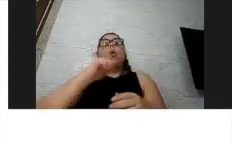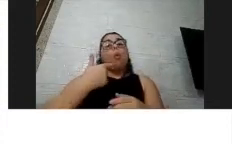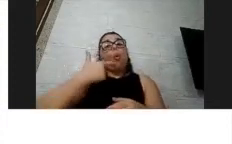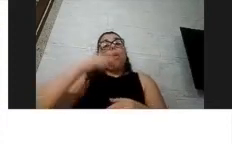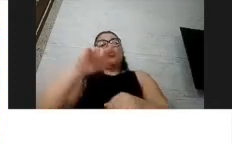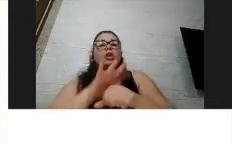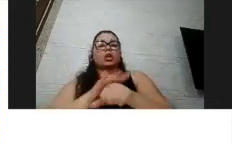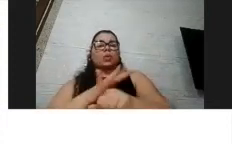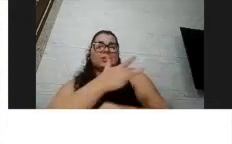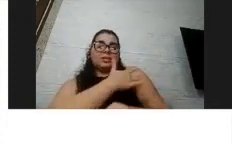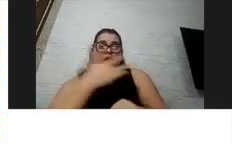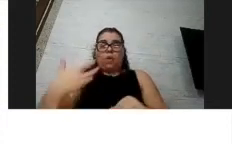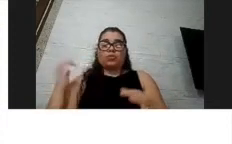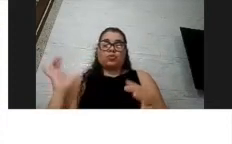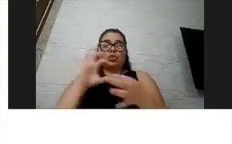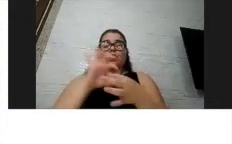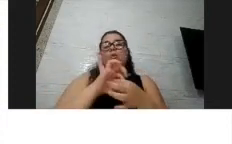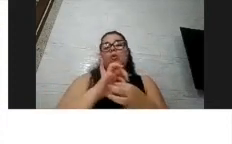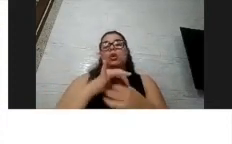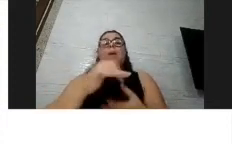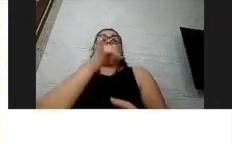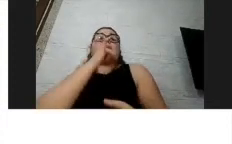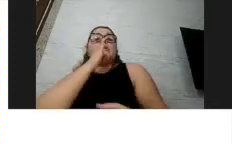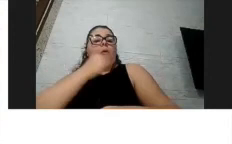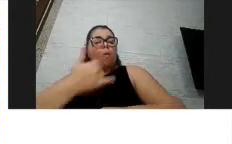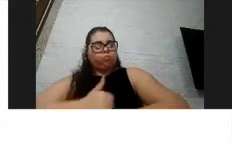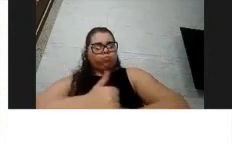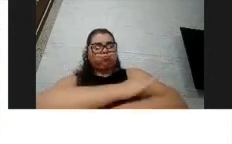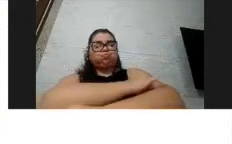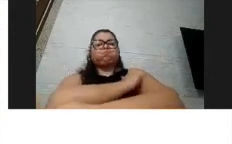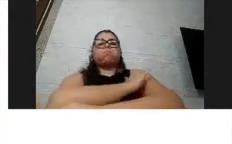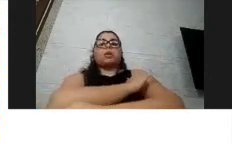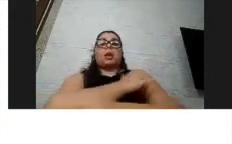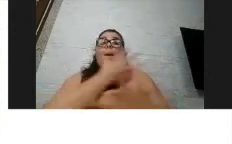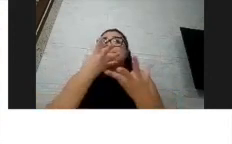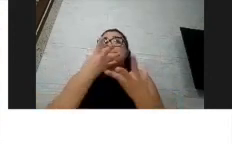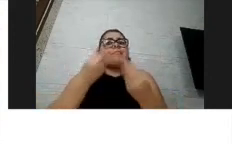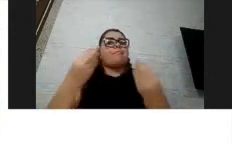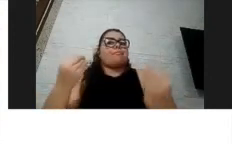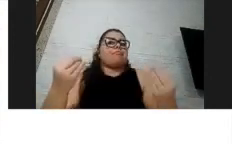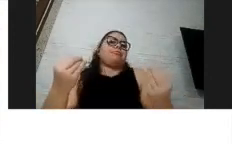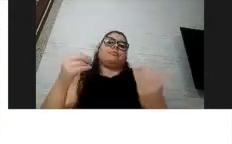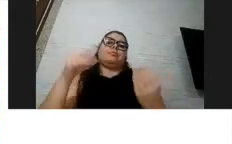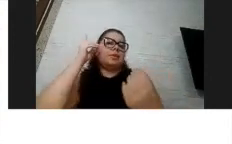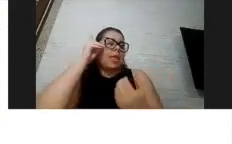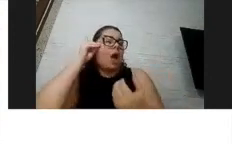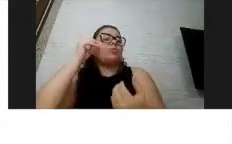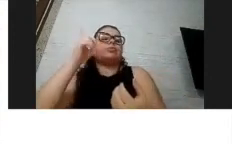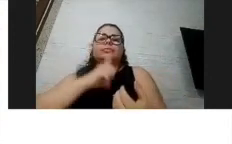fatores de risco, por exemplo, obesidade, que é muito prevalente, por exemplo, na síndrome de Down, né,